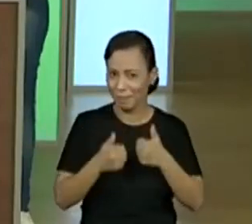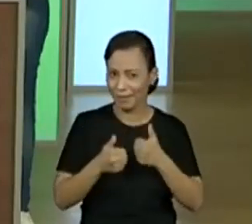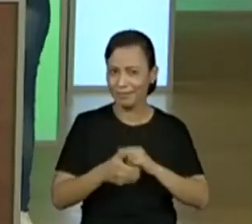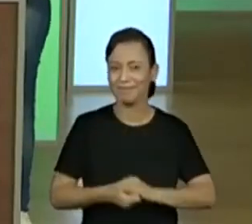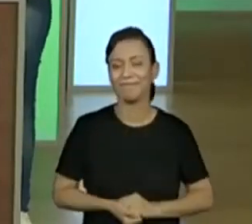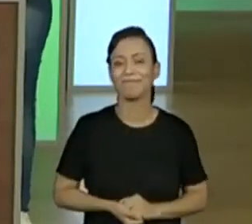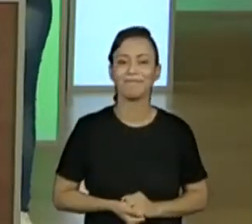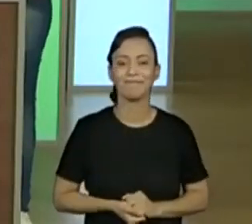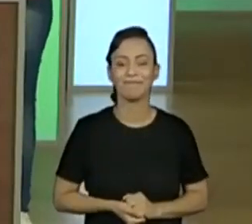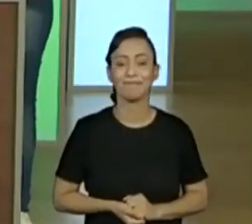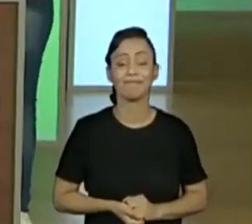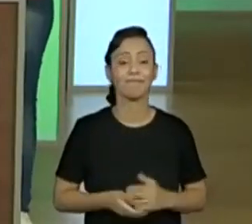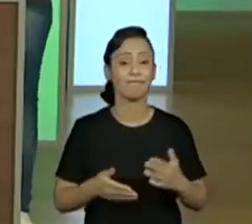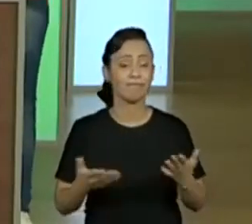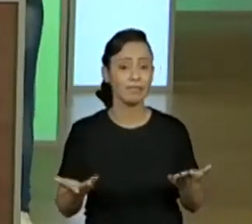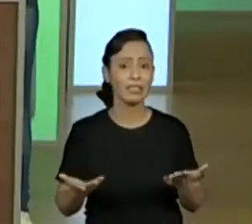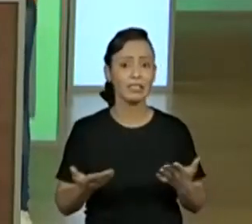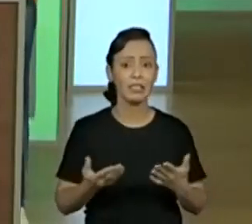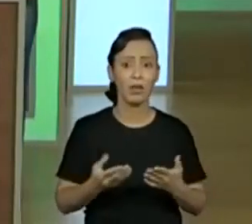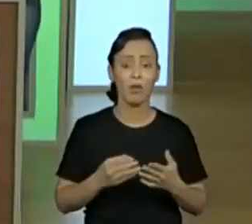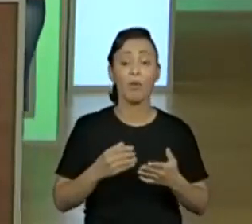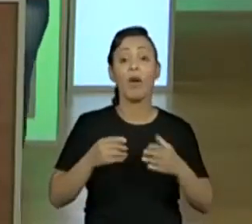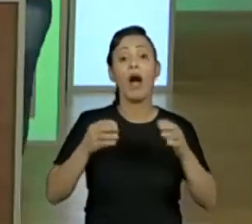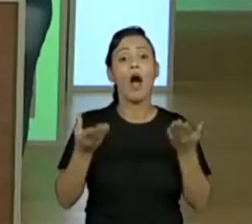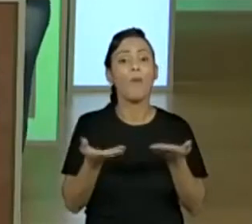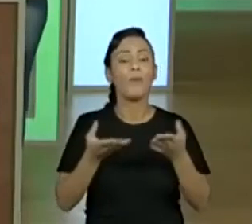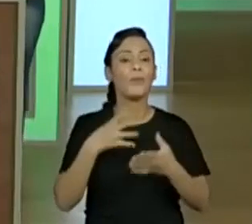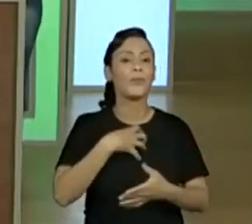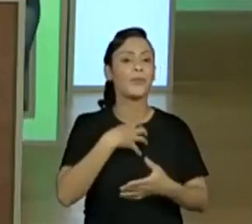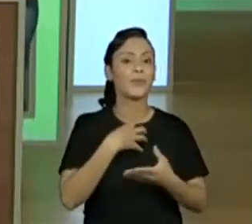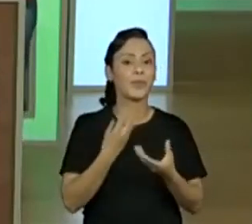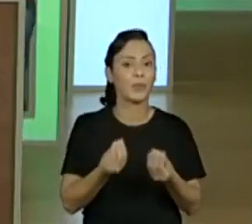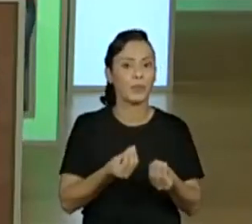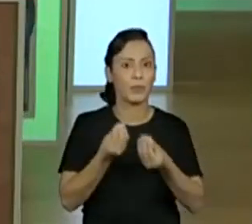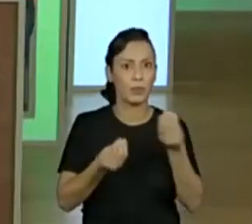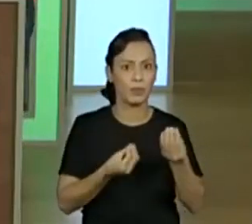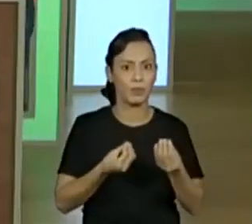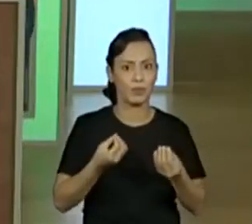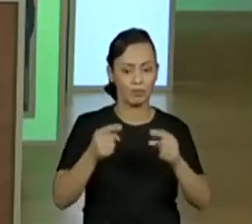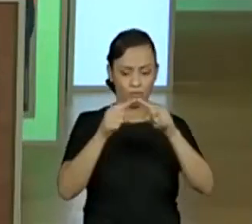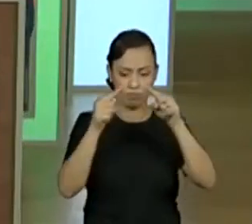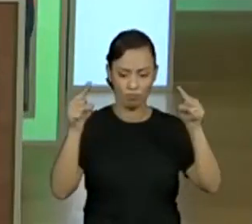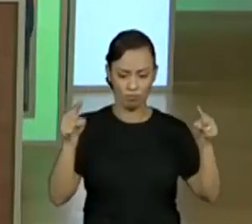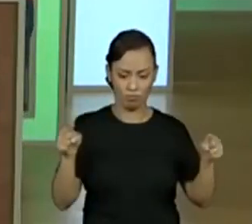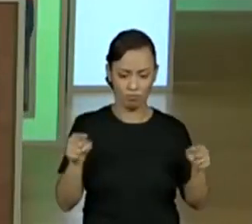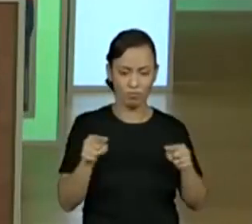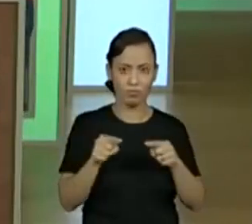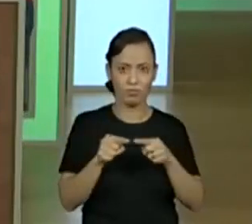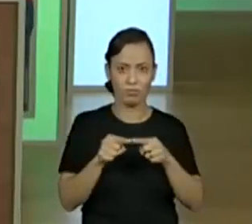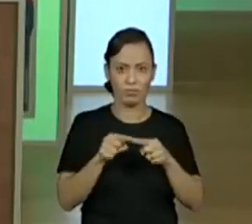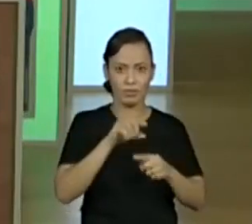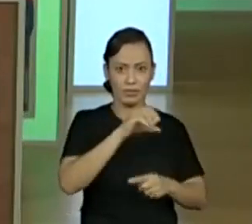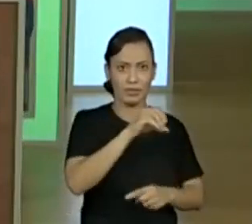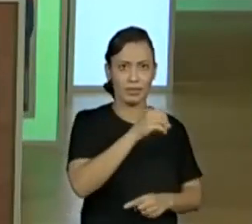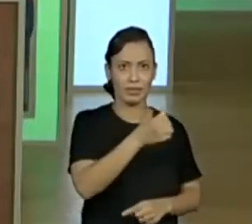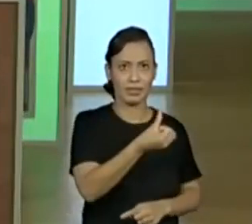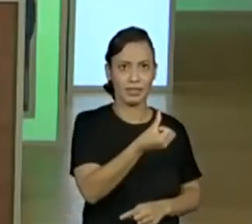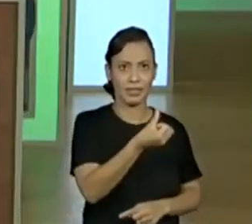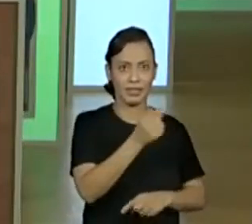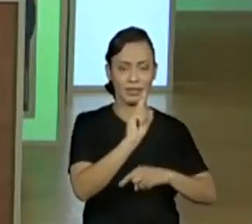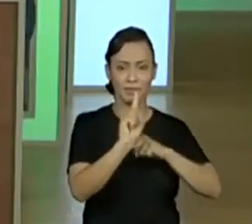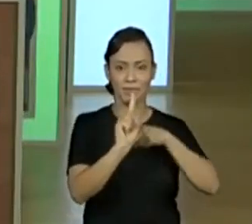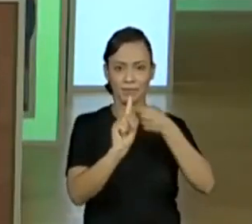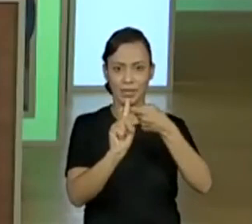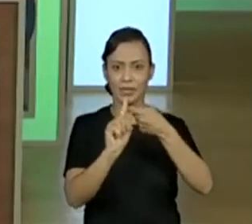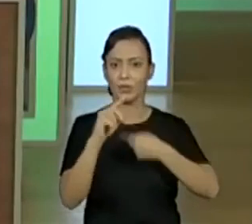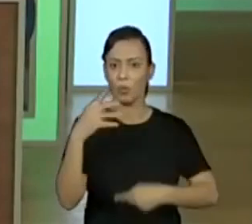Bora lá. Então, aqui vamos usar outra estratégia. sei que o seis, então, é cinco mais um, né, professora? Cinco mais